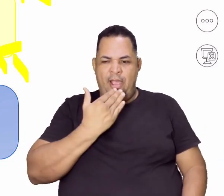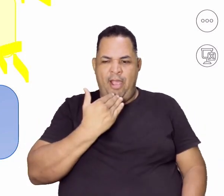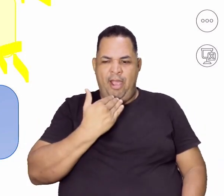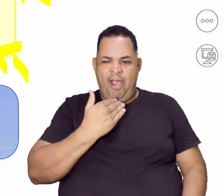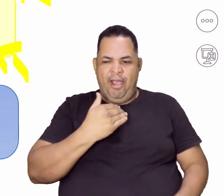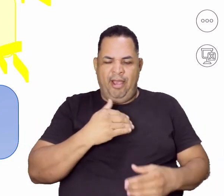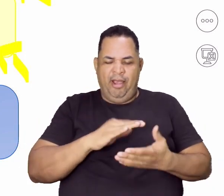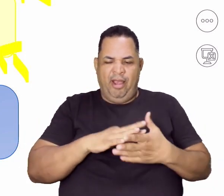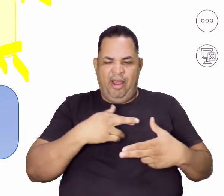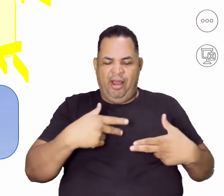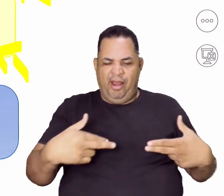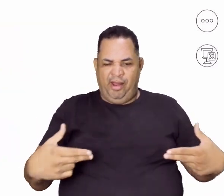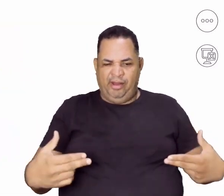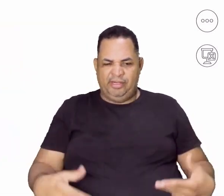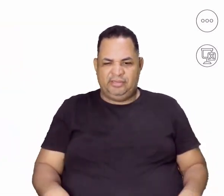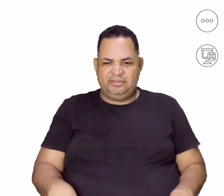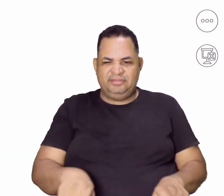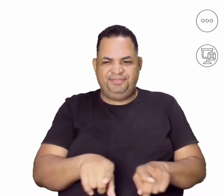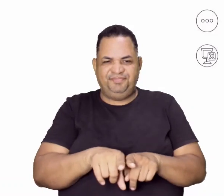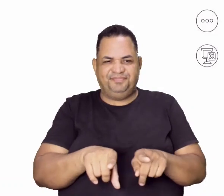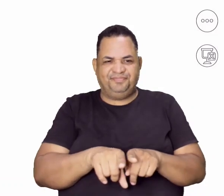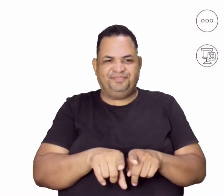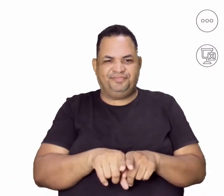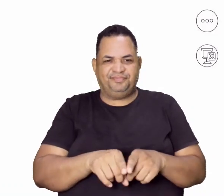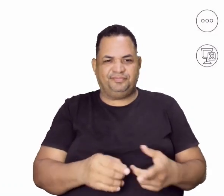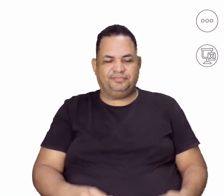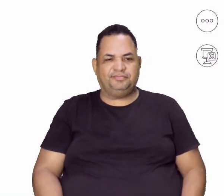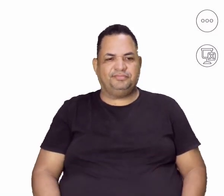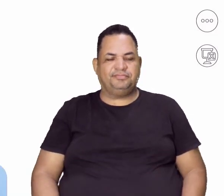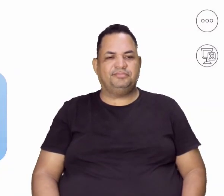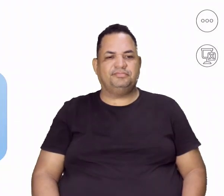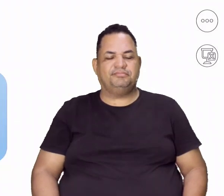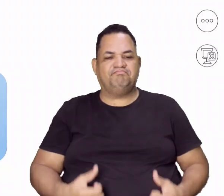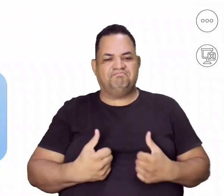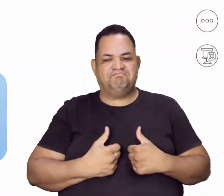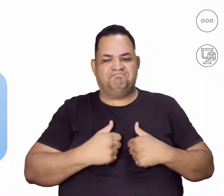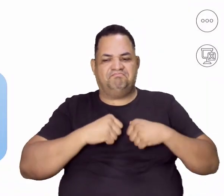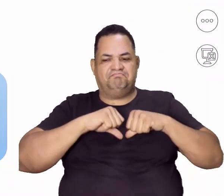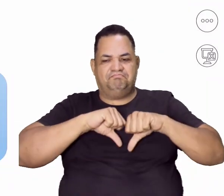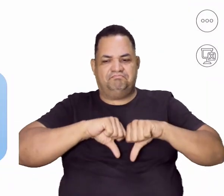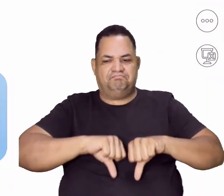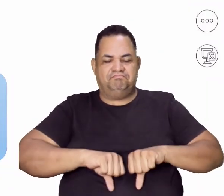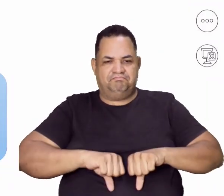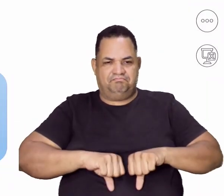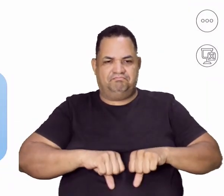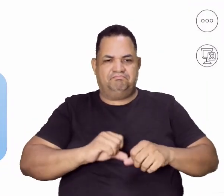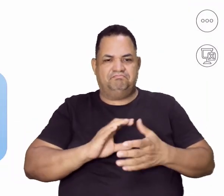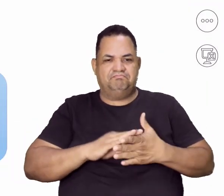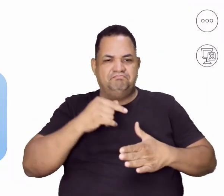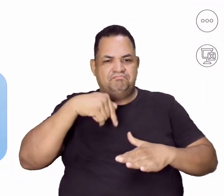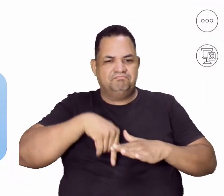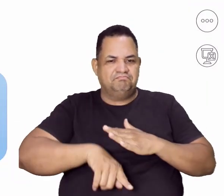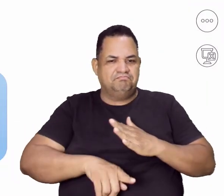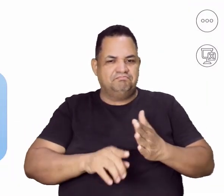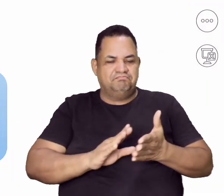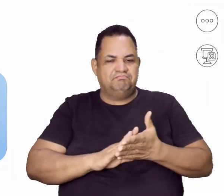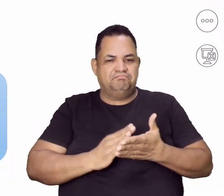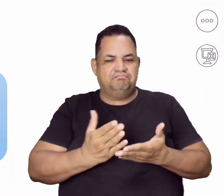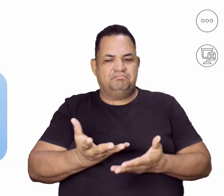O que que dá pra perceber também com relação a isso? Depressão profunda, tendências suicidas,